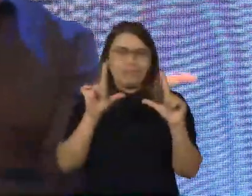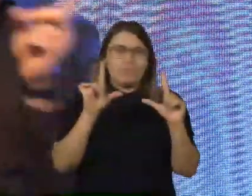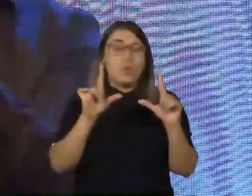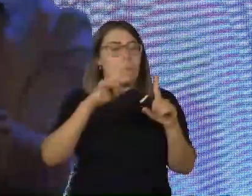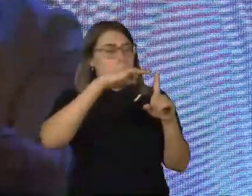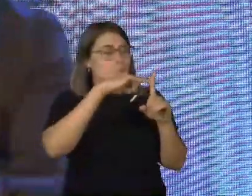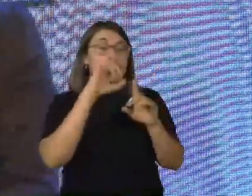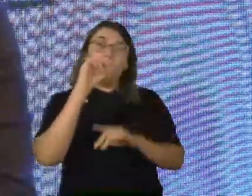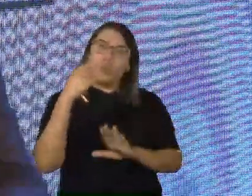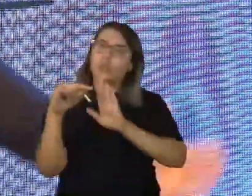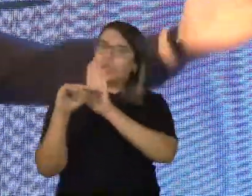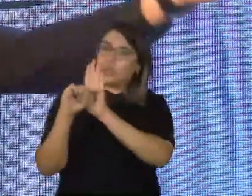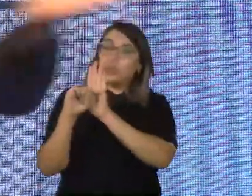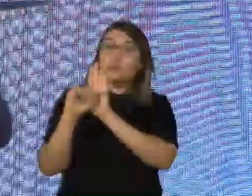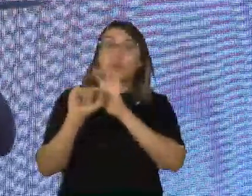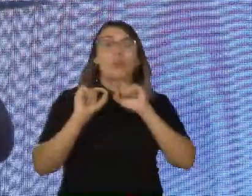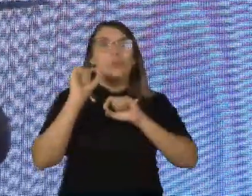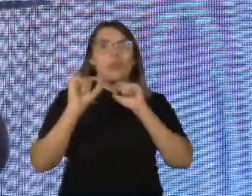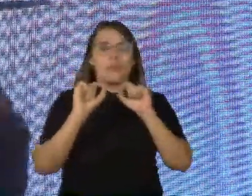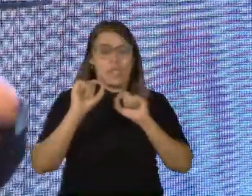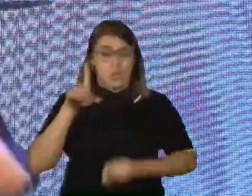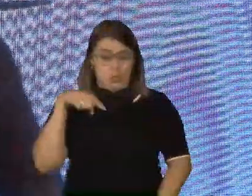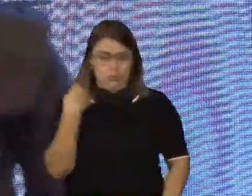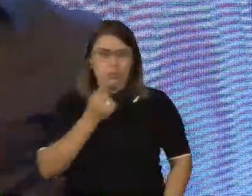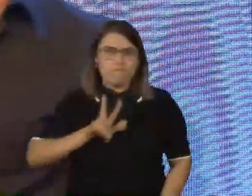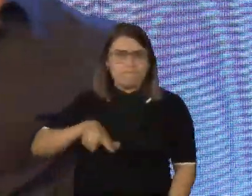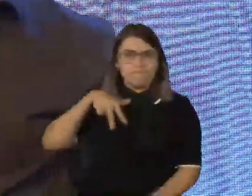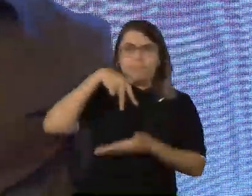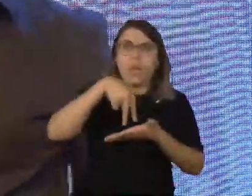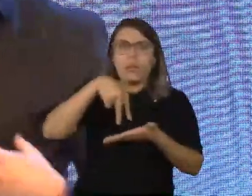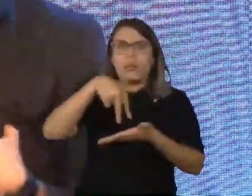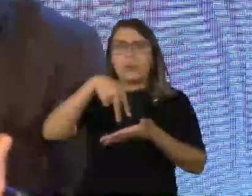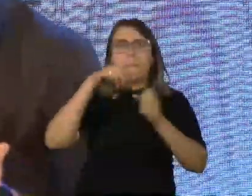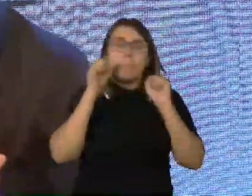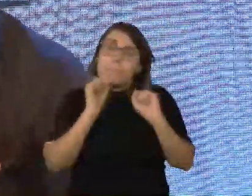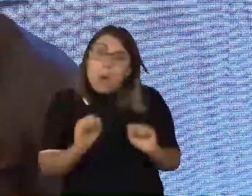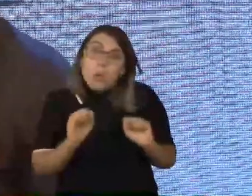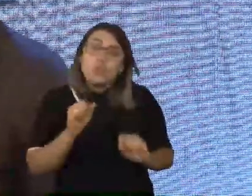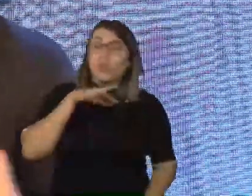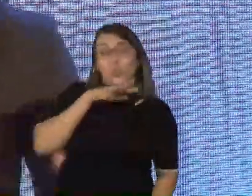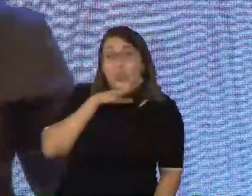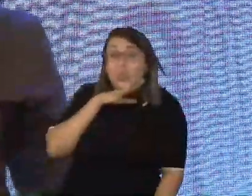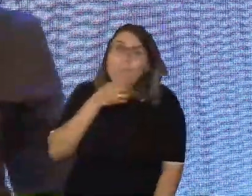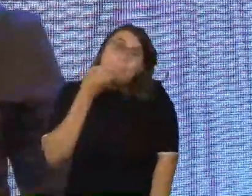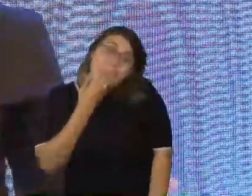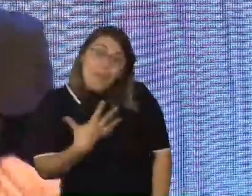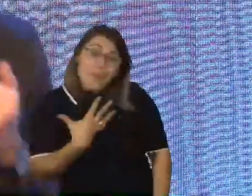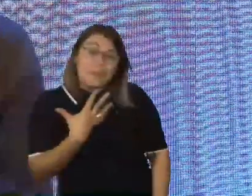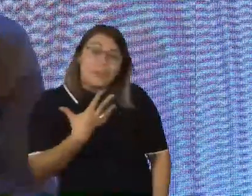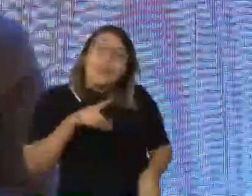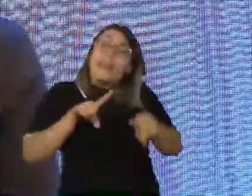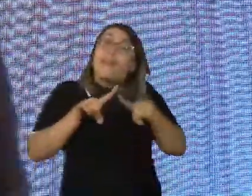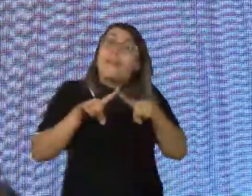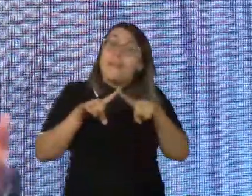positiva ou negativa, vai gerar uma ação no meu corpo. Pode ser uma sensação ruim, boa e